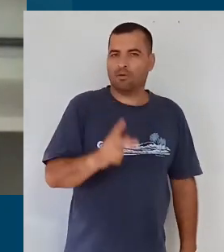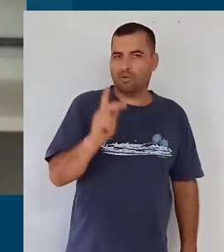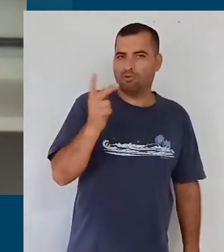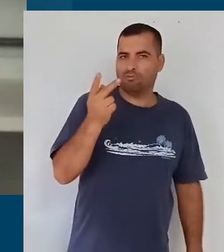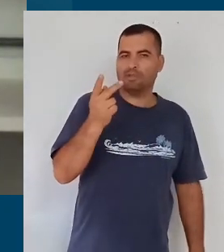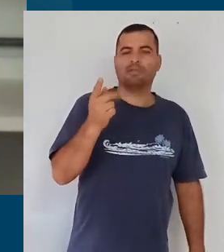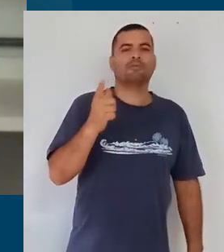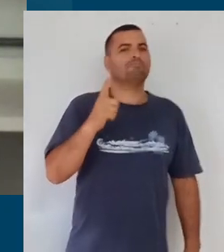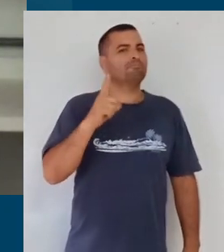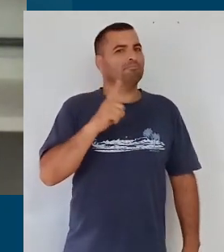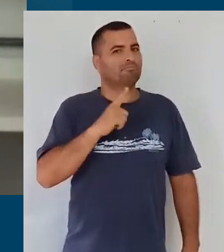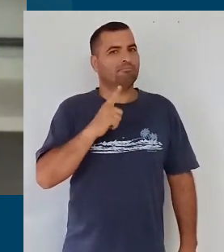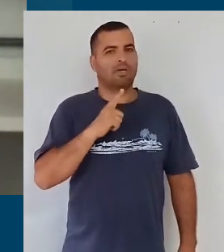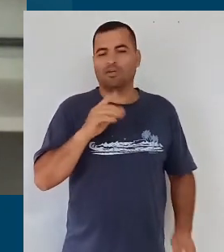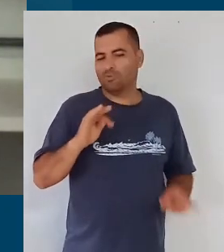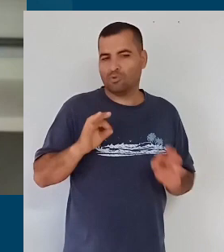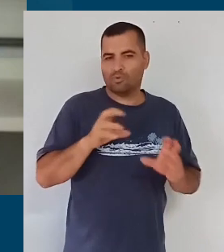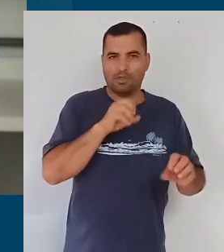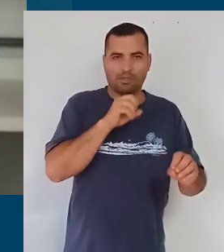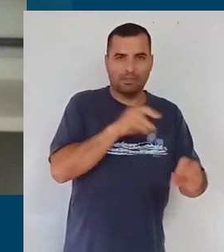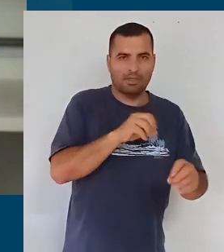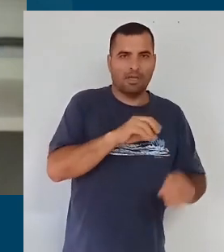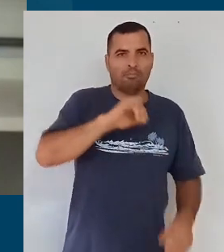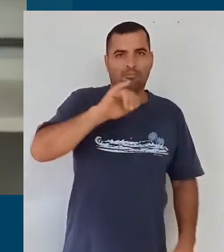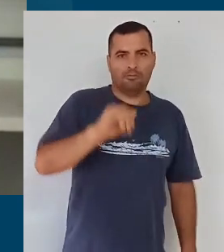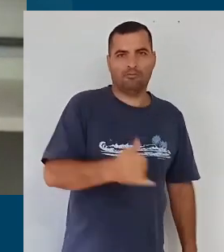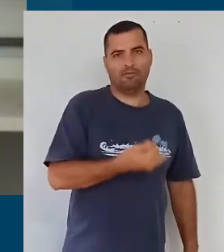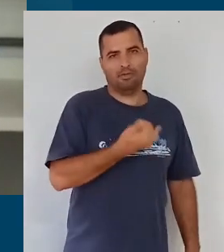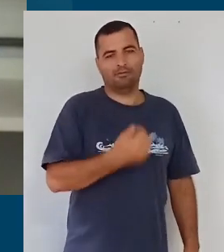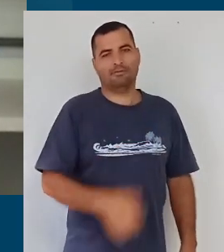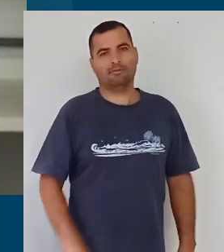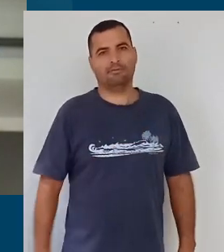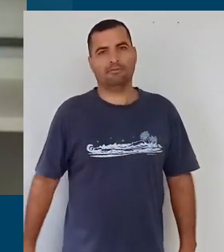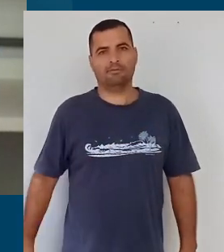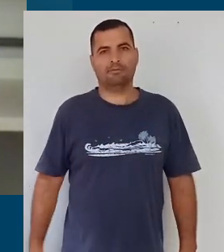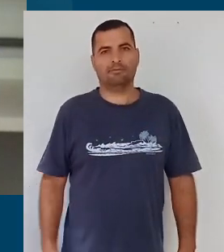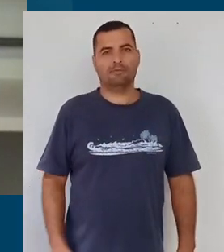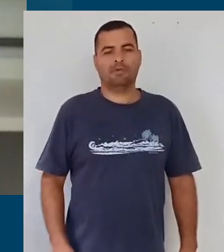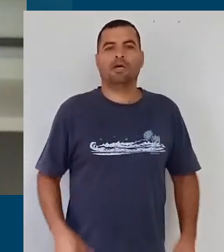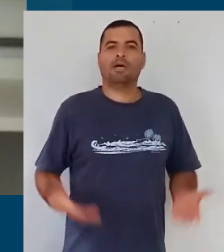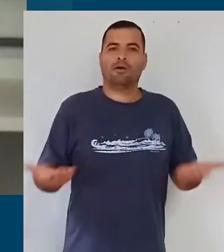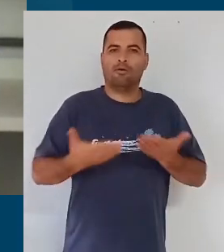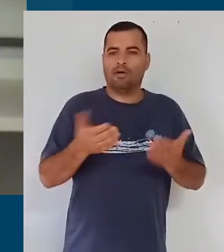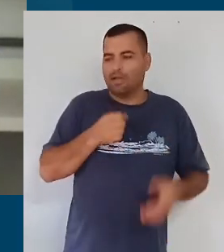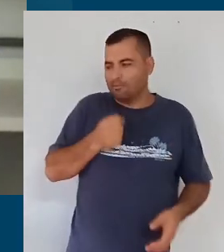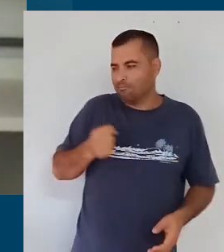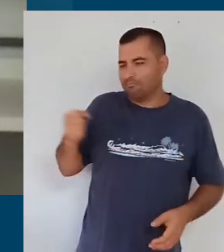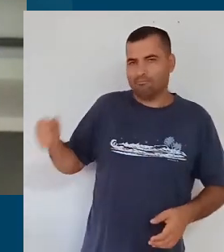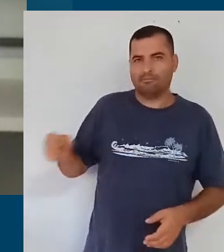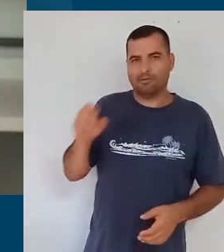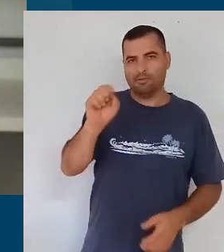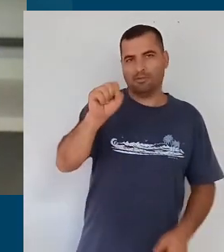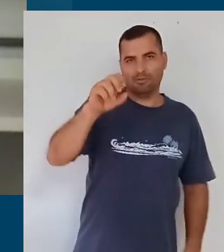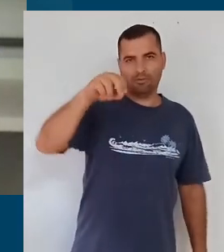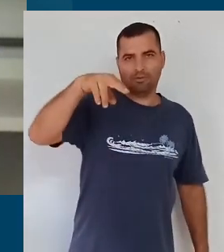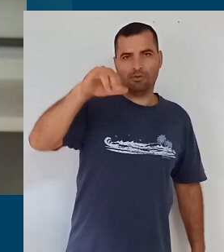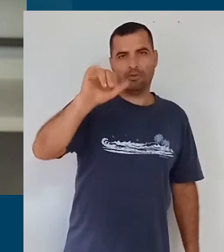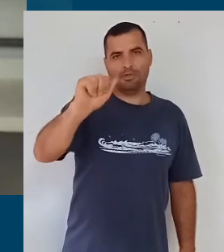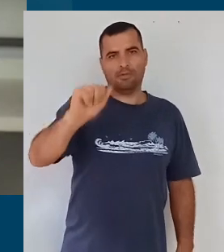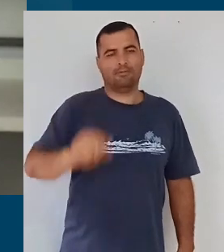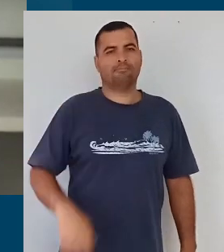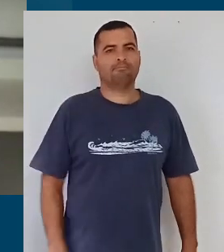a rede de ensino possa se debruçar sobre ela. Eu passo, então, a palavra para a professora Sônia Larrúbia. Sônia,